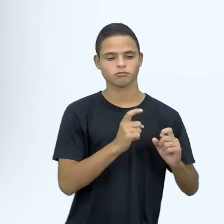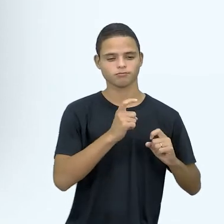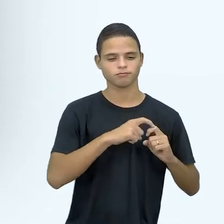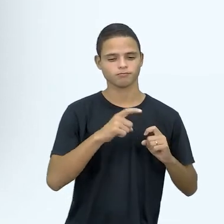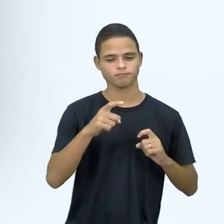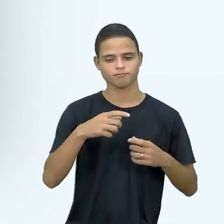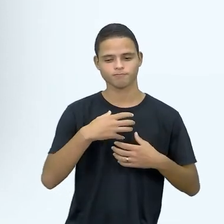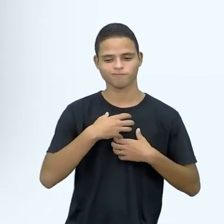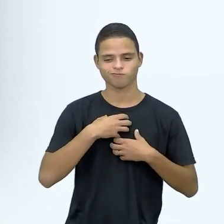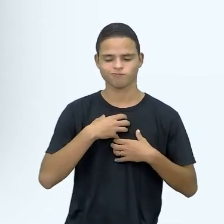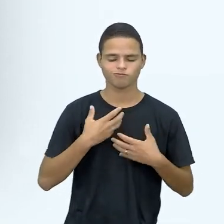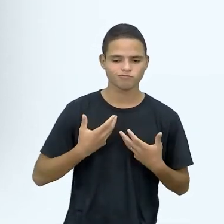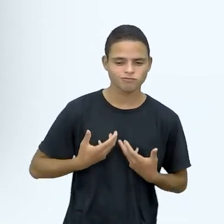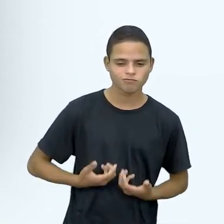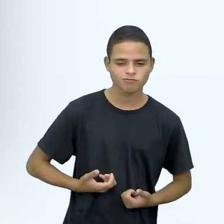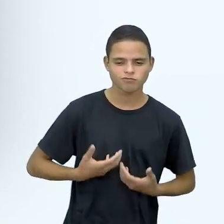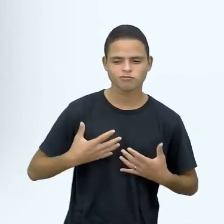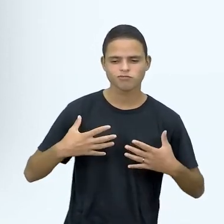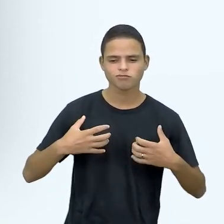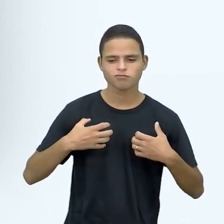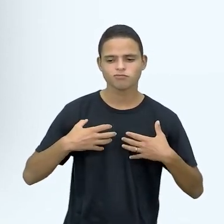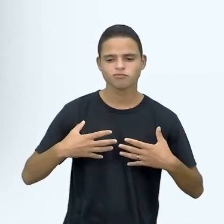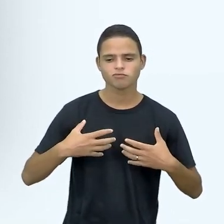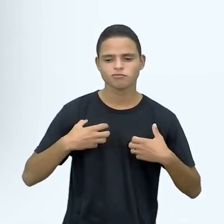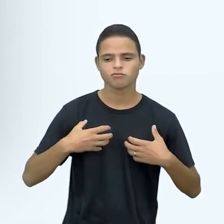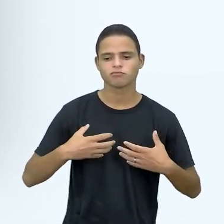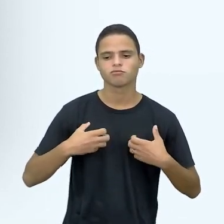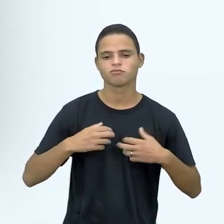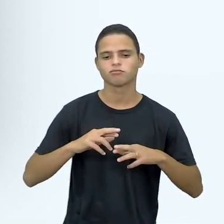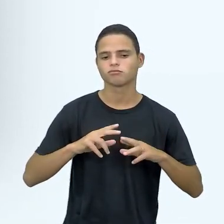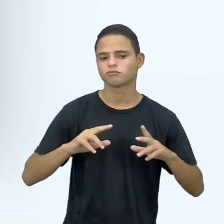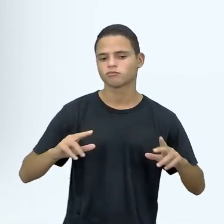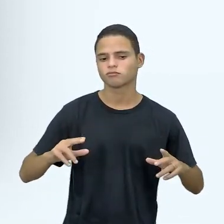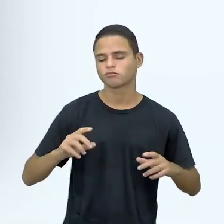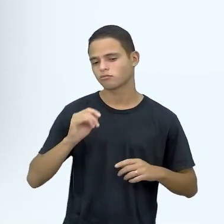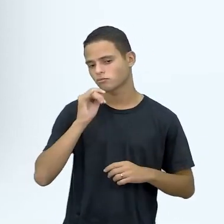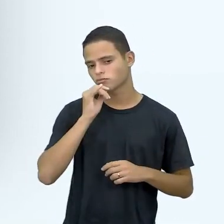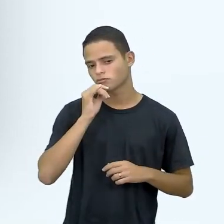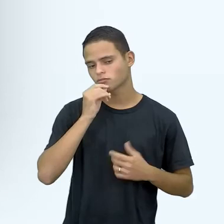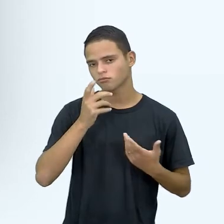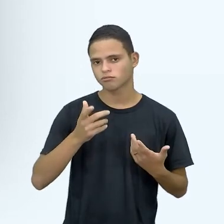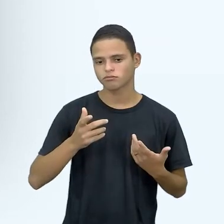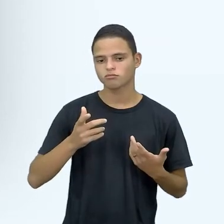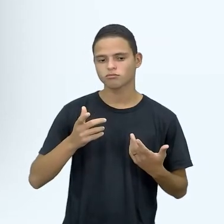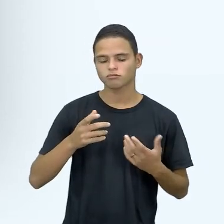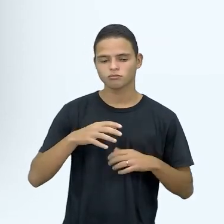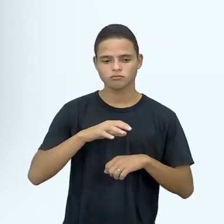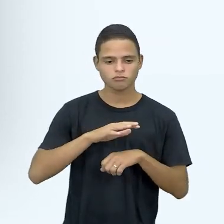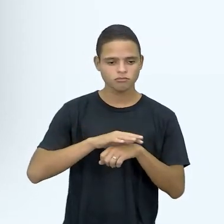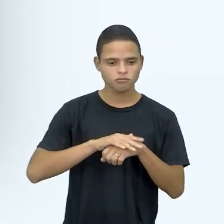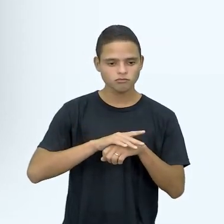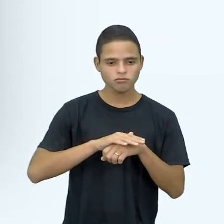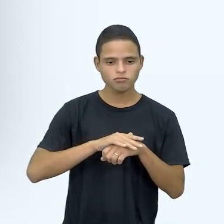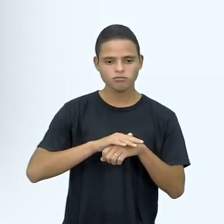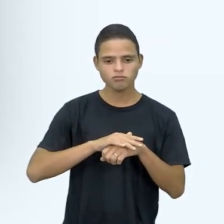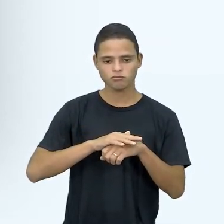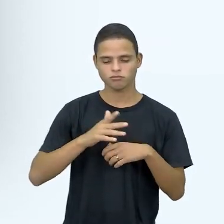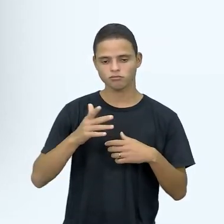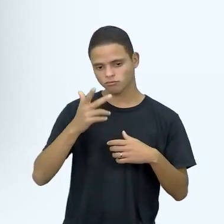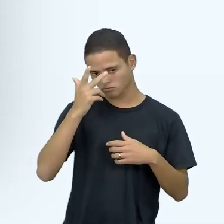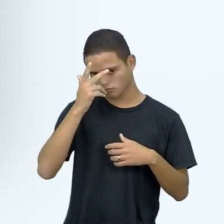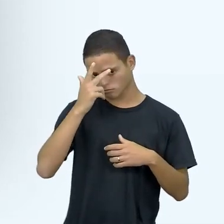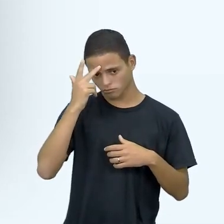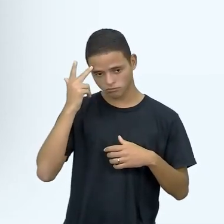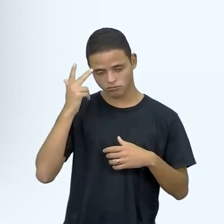fatiga, né, que pode ter muitas outras causas além da anemia, né, mas a fatiga crônica é inexplicável, principalmente se a pessoa estiver,